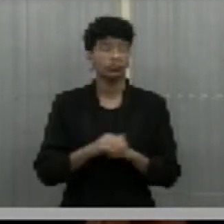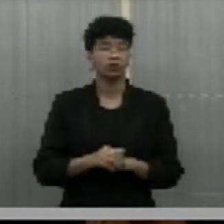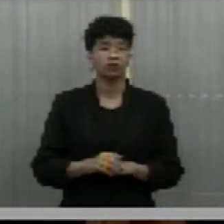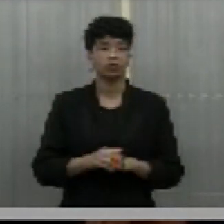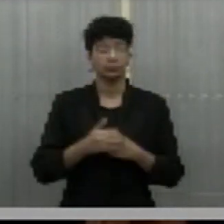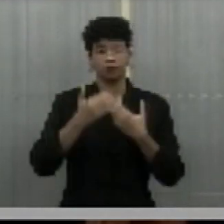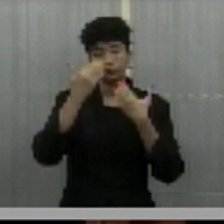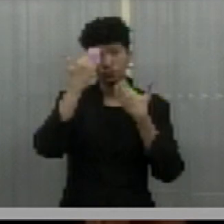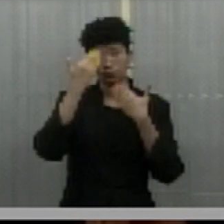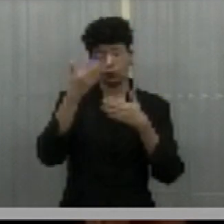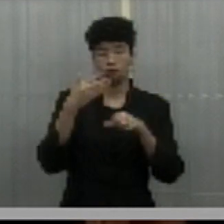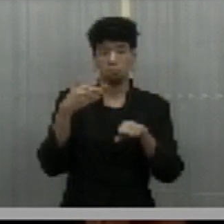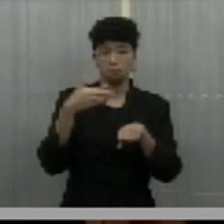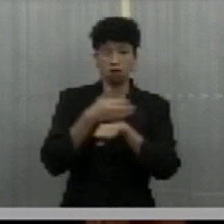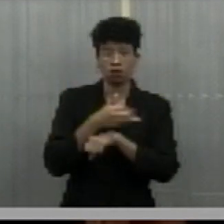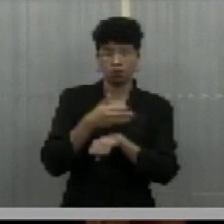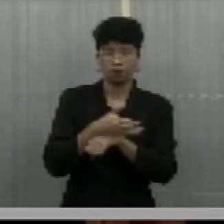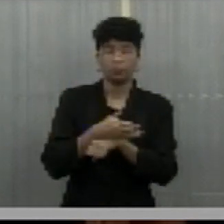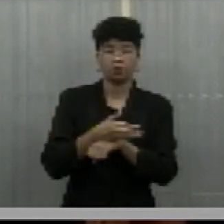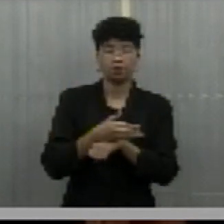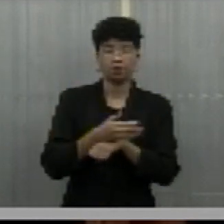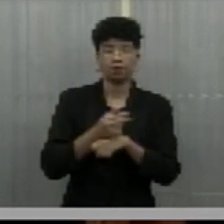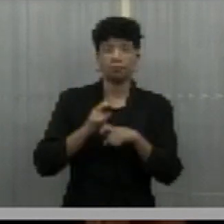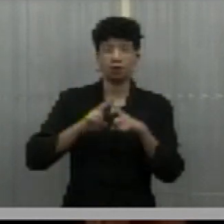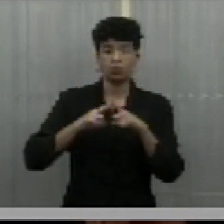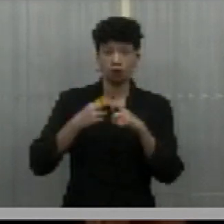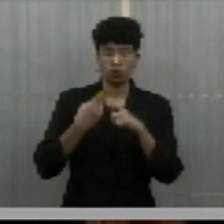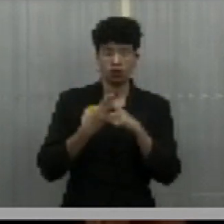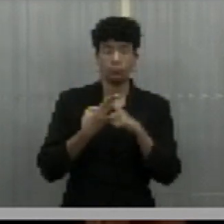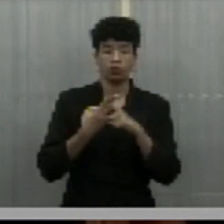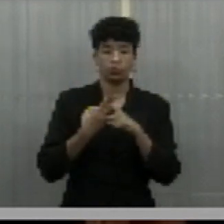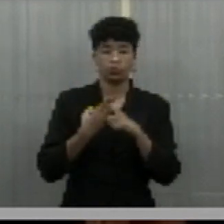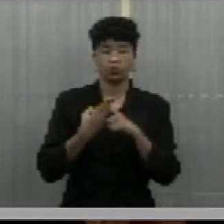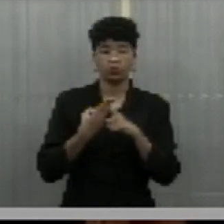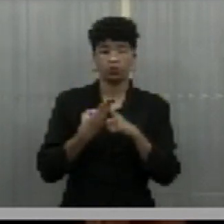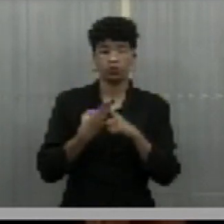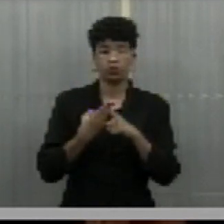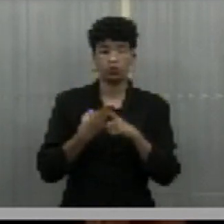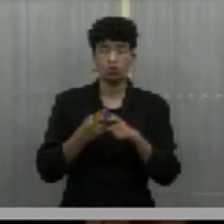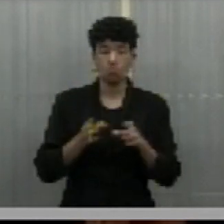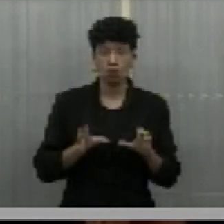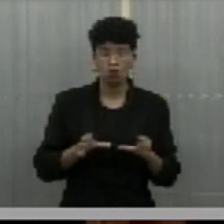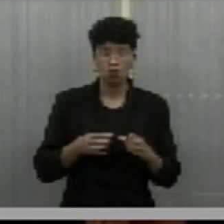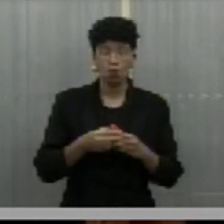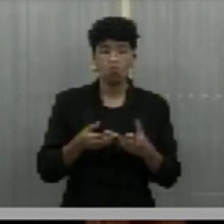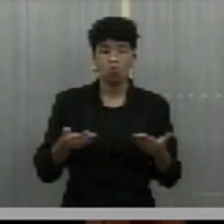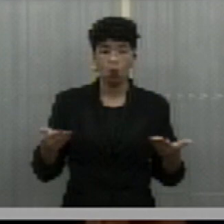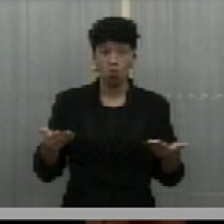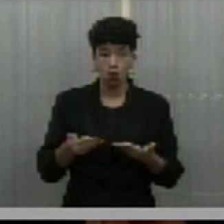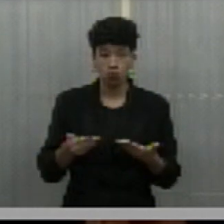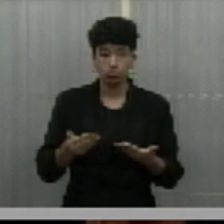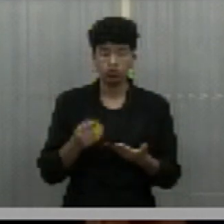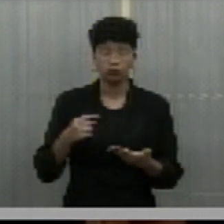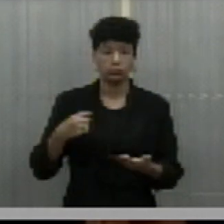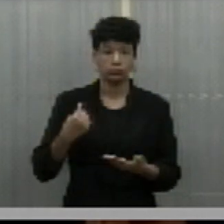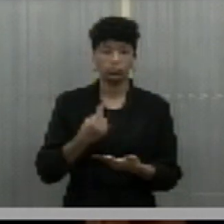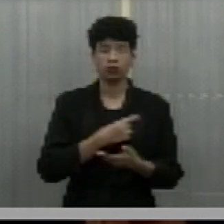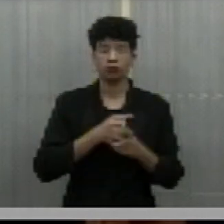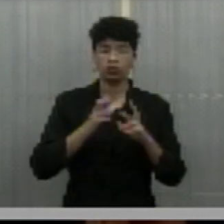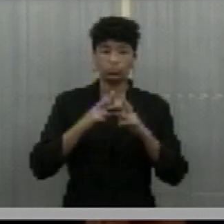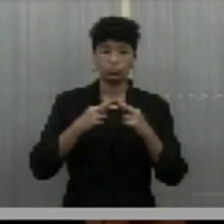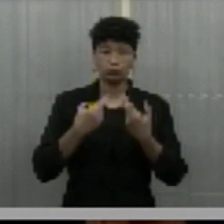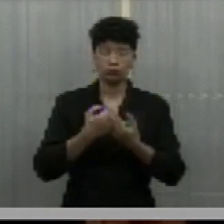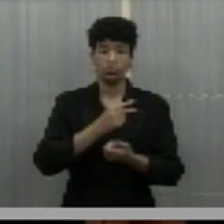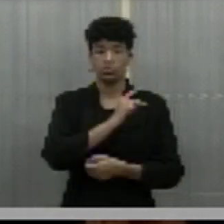agradecer a participação, doutor Hélio, deputado doutor Hélio, das entidades de hoje que nós tivemos uma audiência